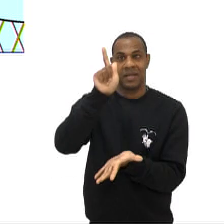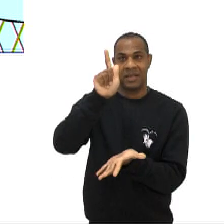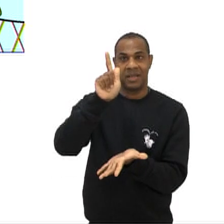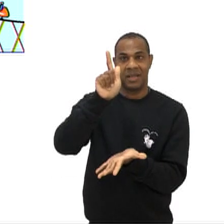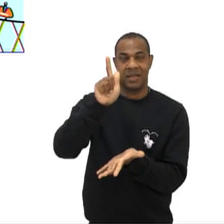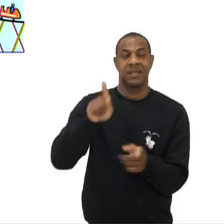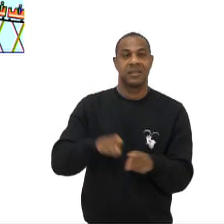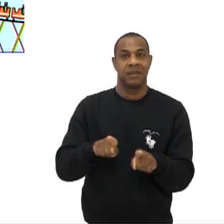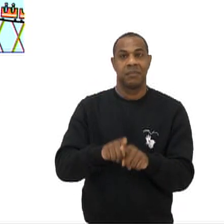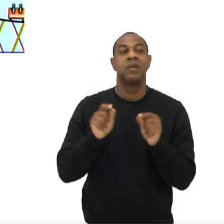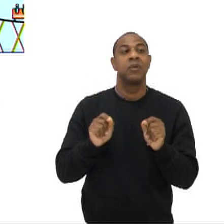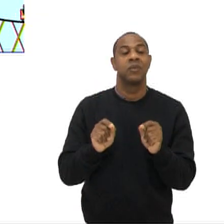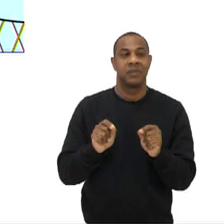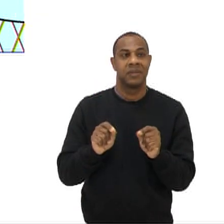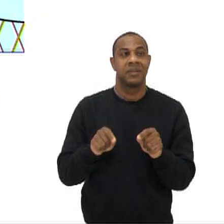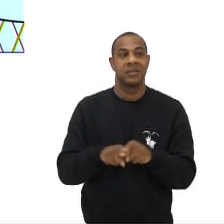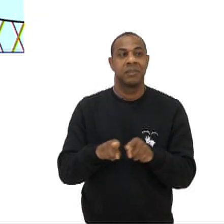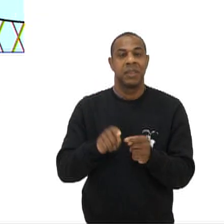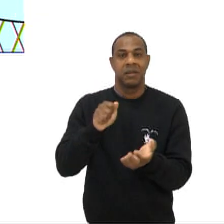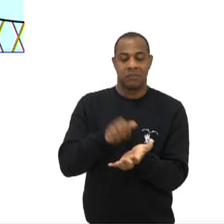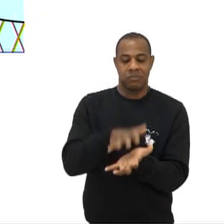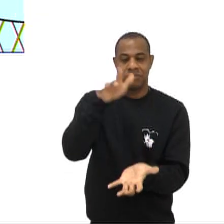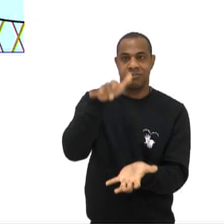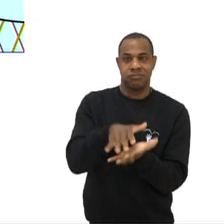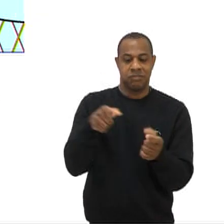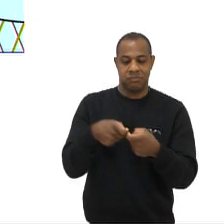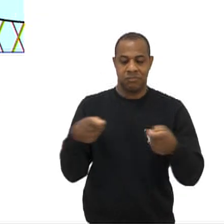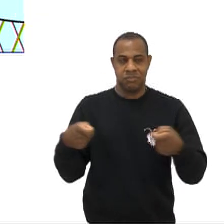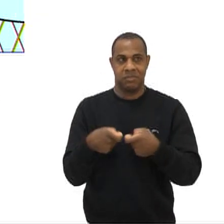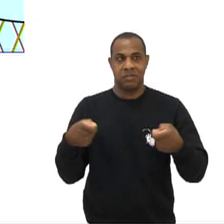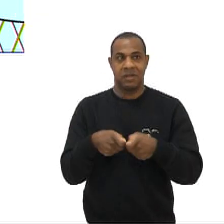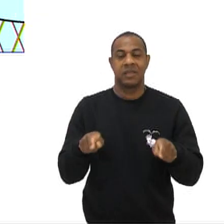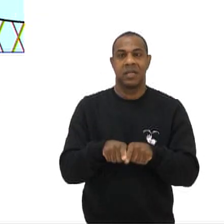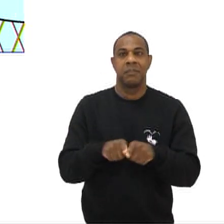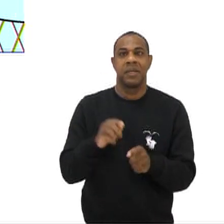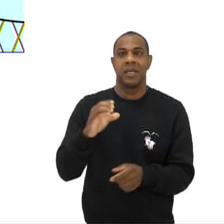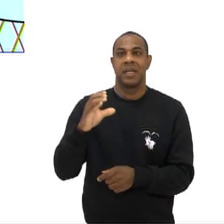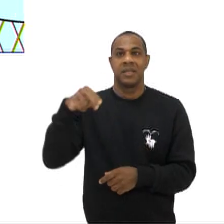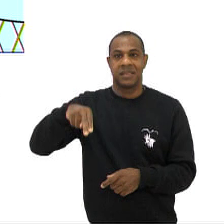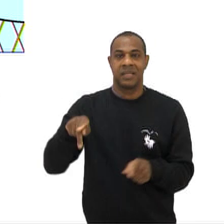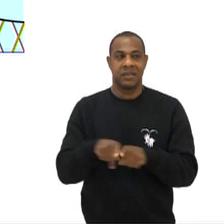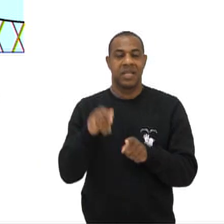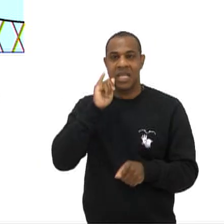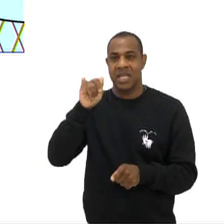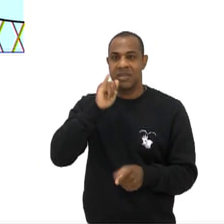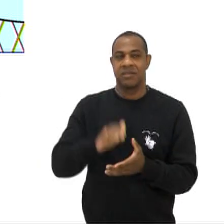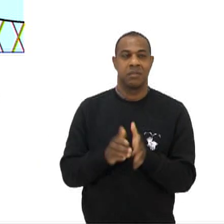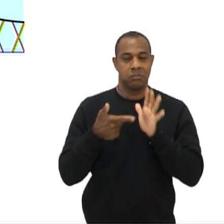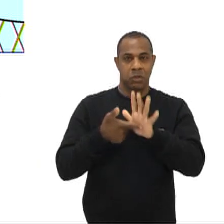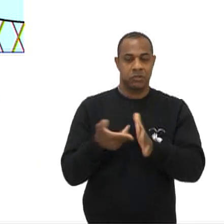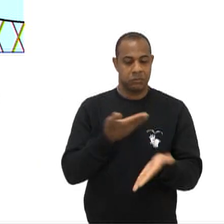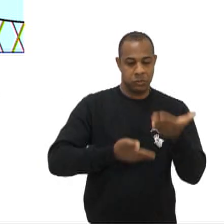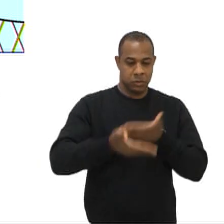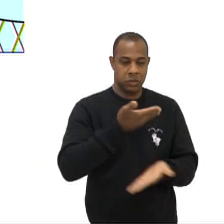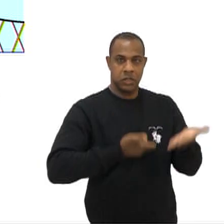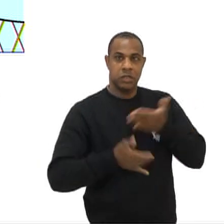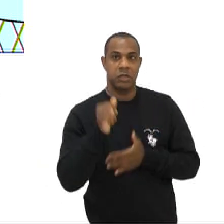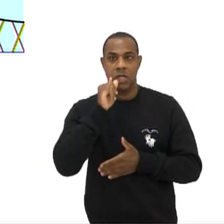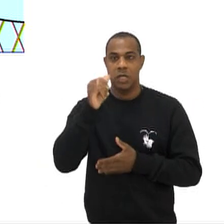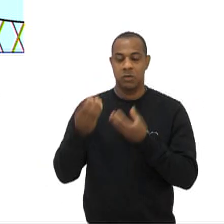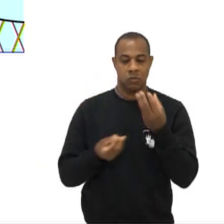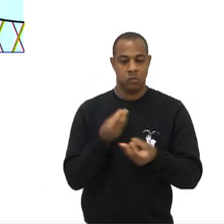vinculado à energia potencial elástica E também com energia cinética E temos aqui o nosso primeiro gráfico Que mostra todas as interações da energia